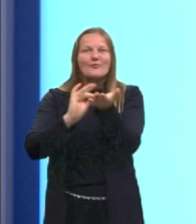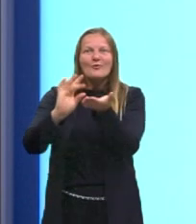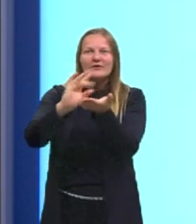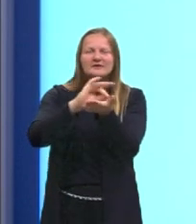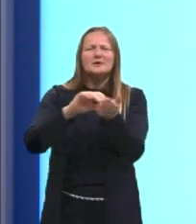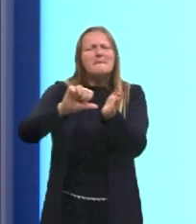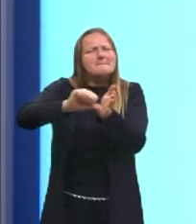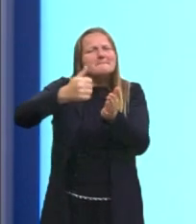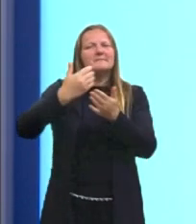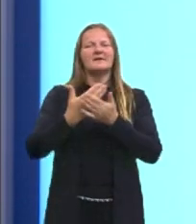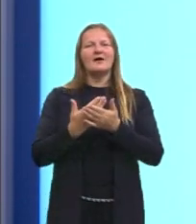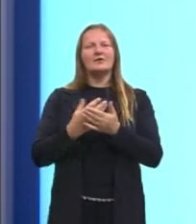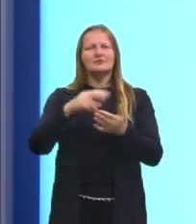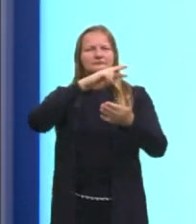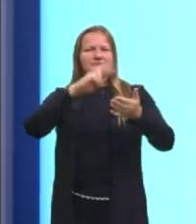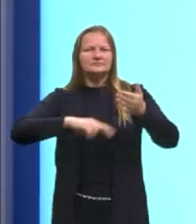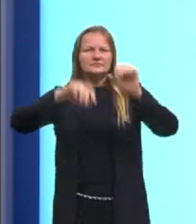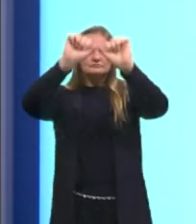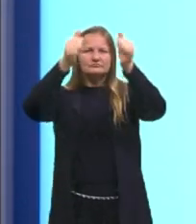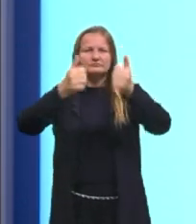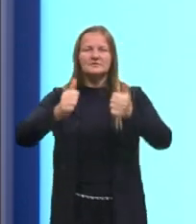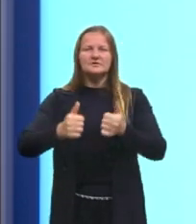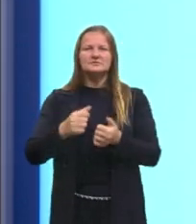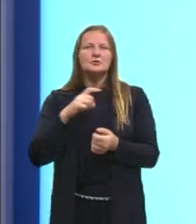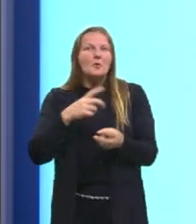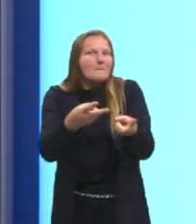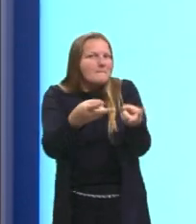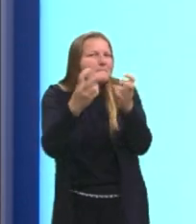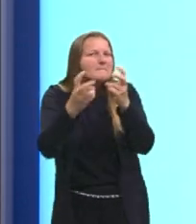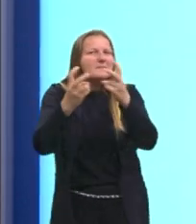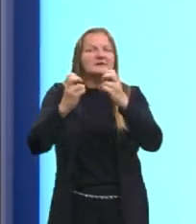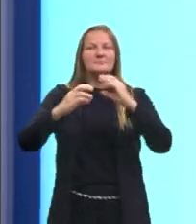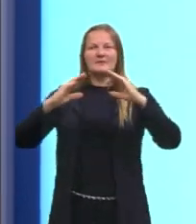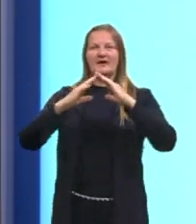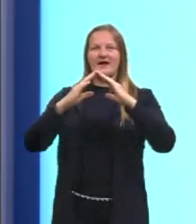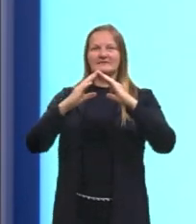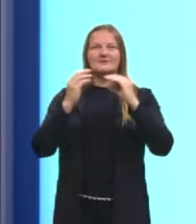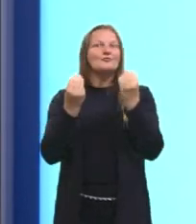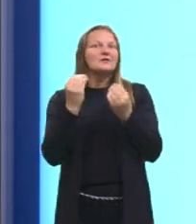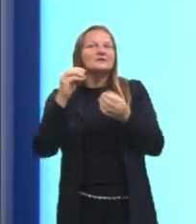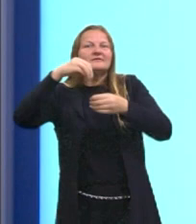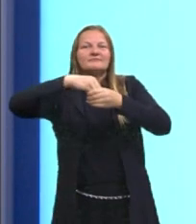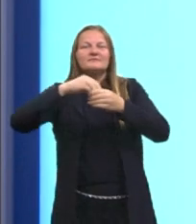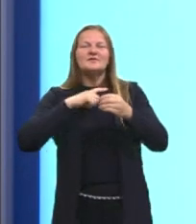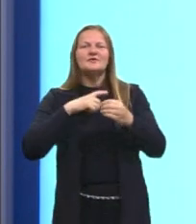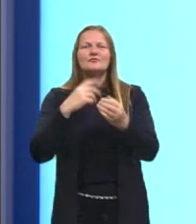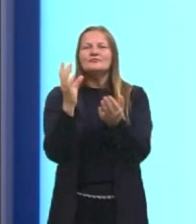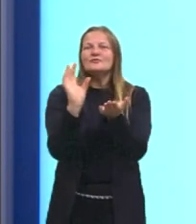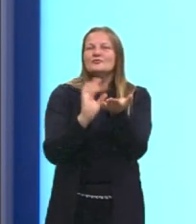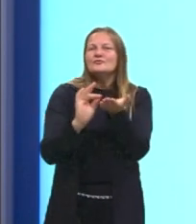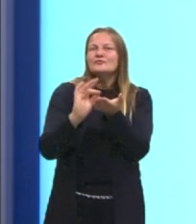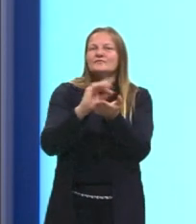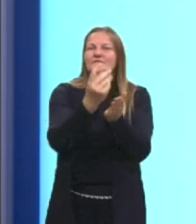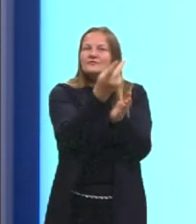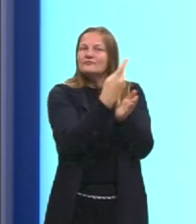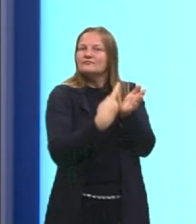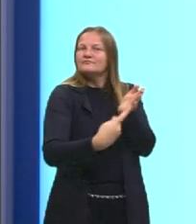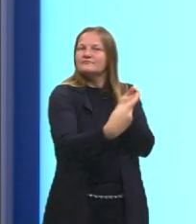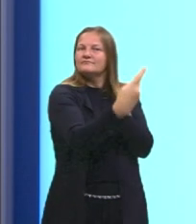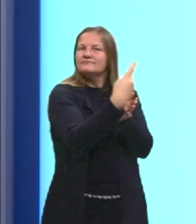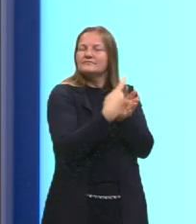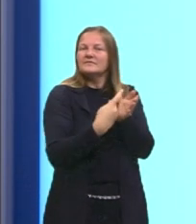aula, que era a leitura de imagem, nós podemos perceber uma casa, um lar, repleto de